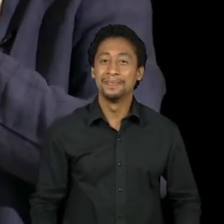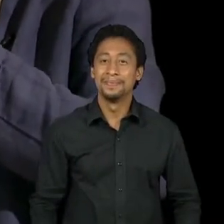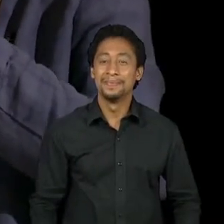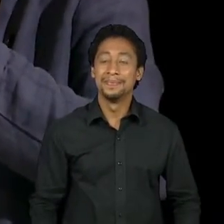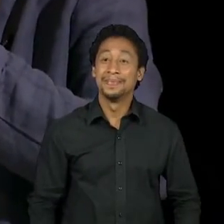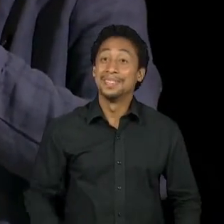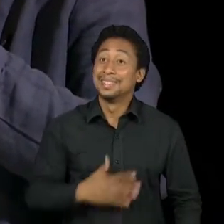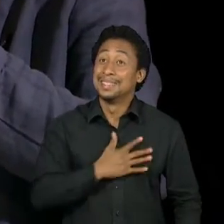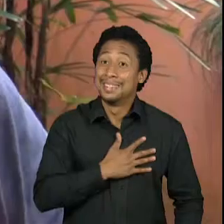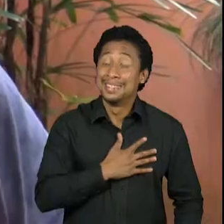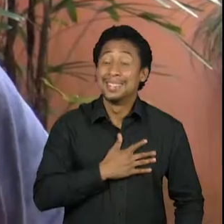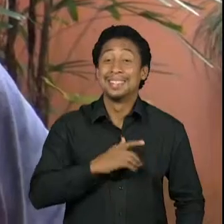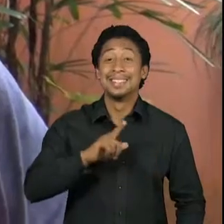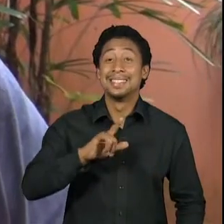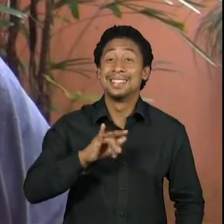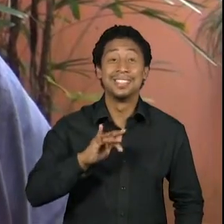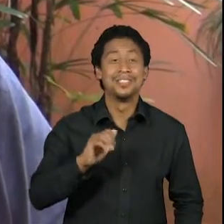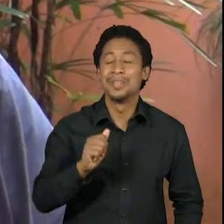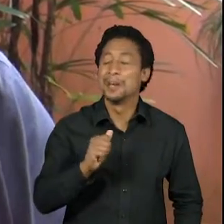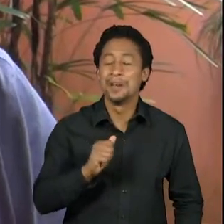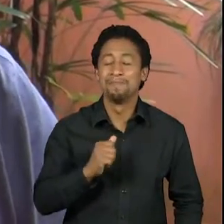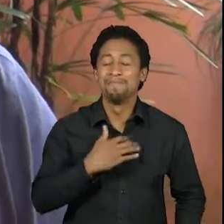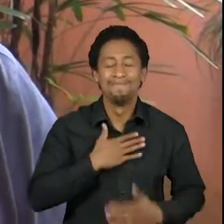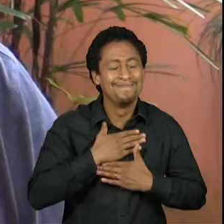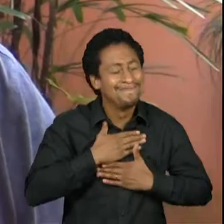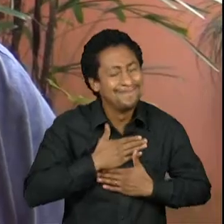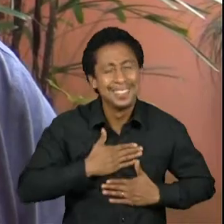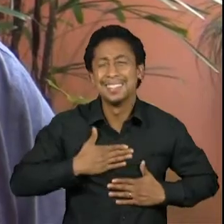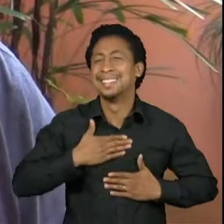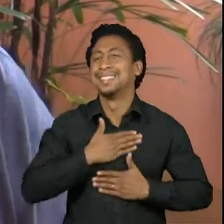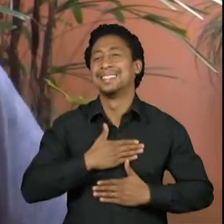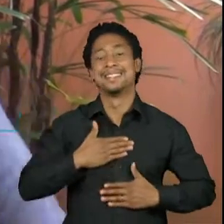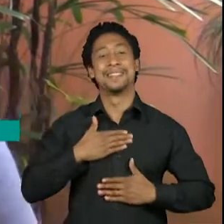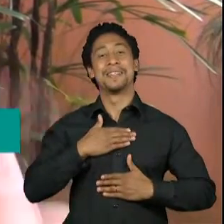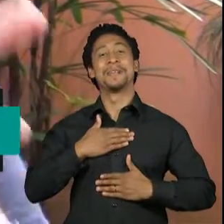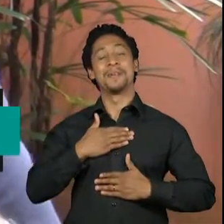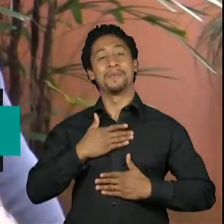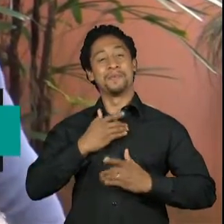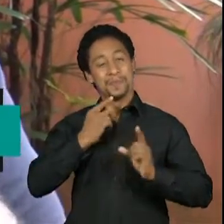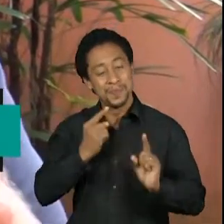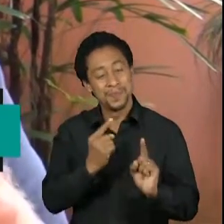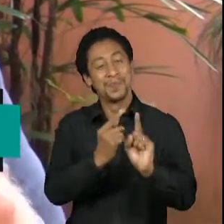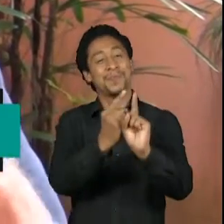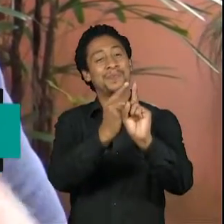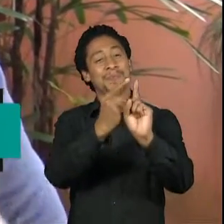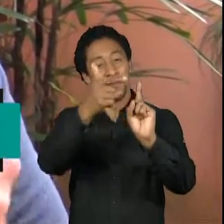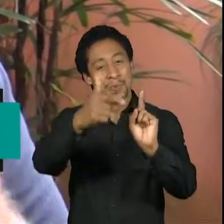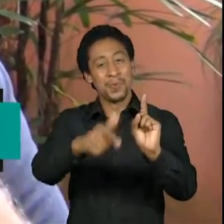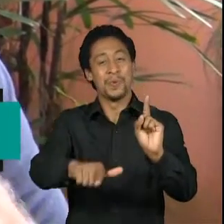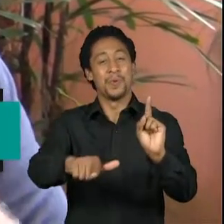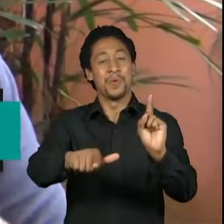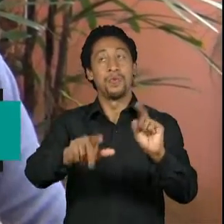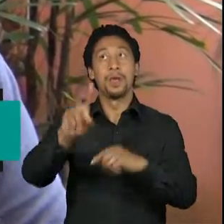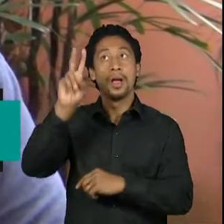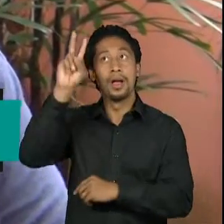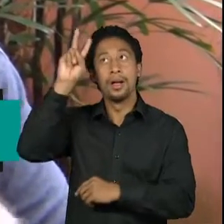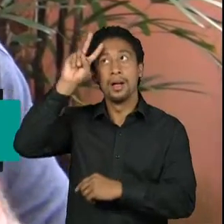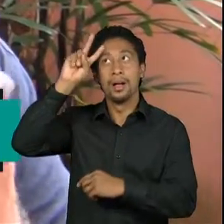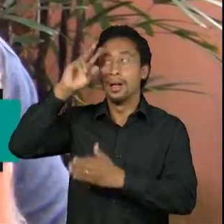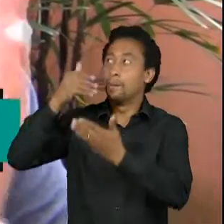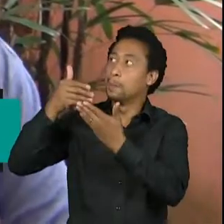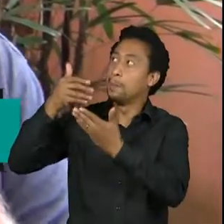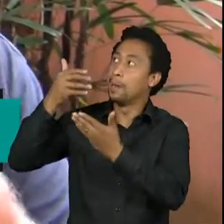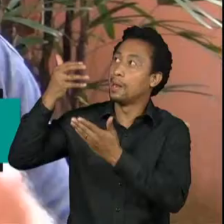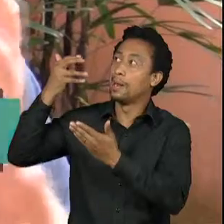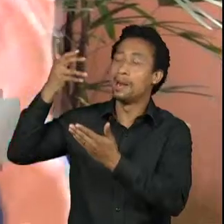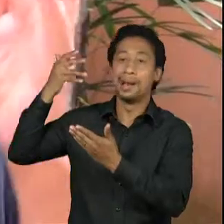prazer imenso de te reencontrar. E da nossa história, que já está